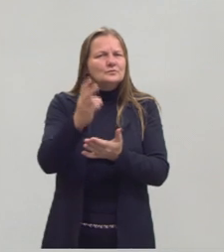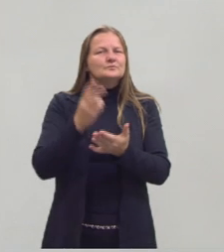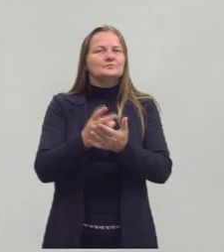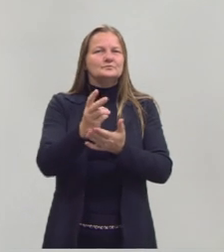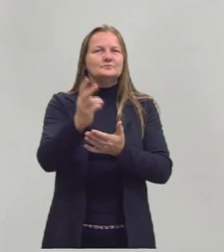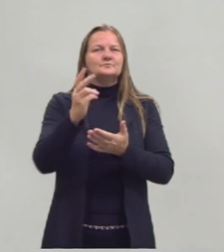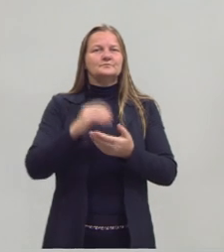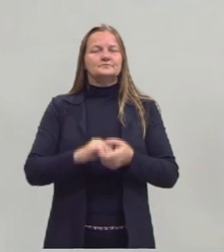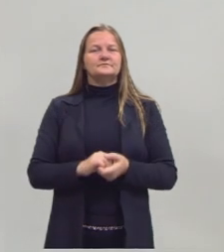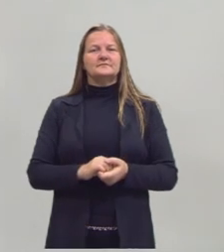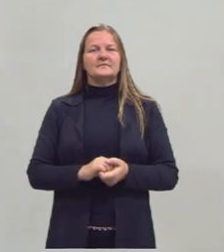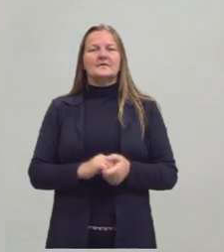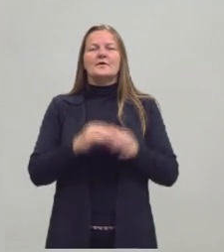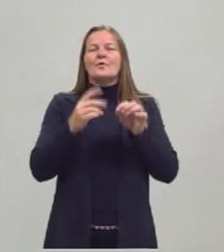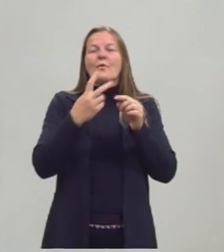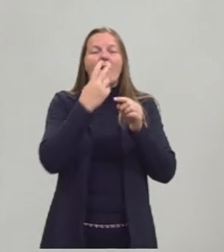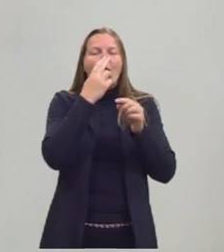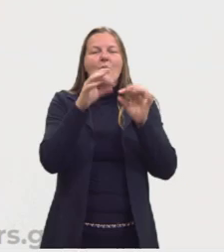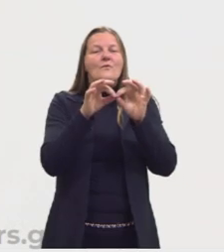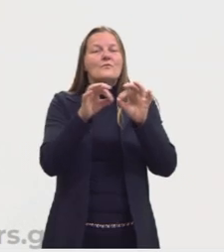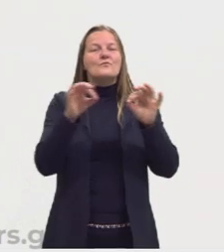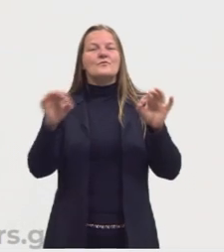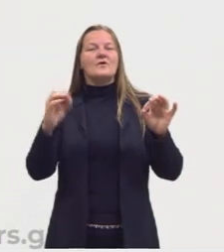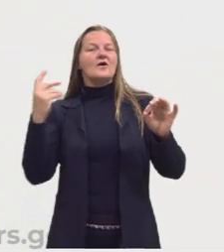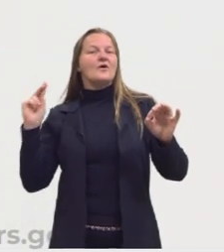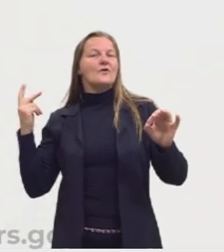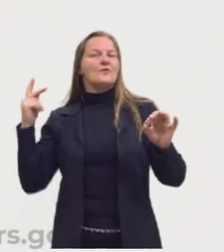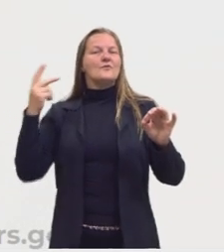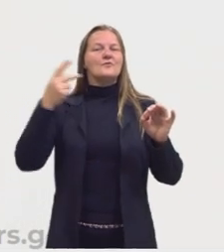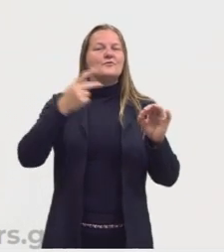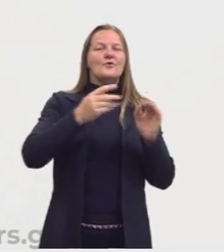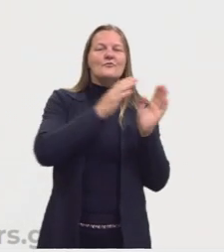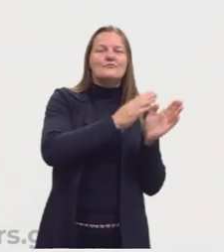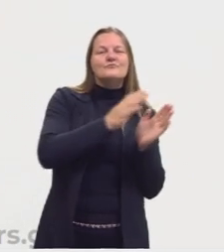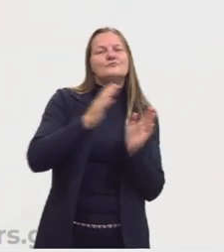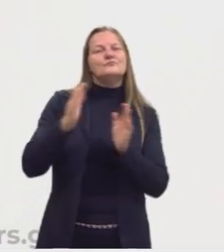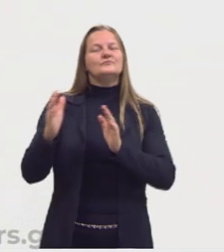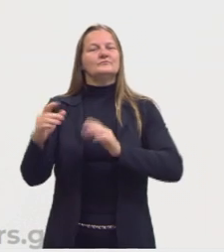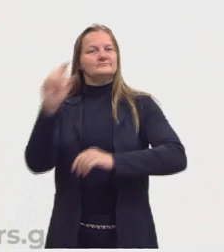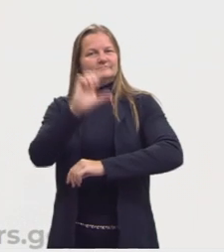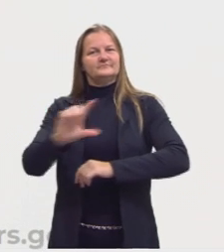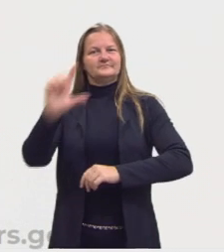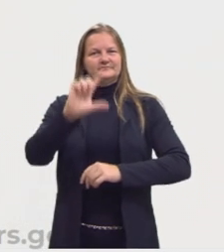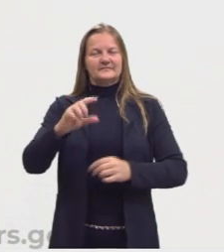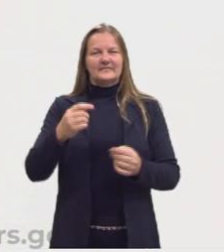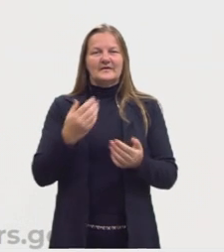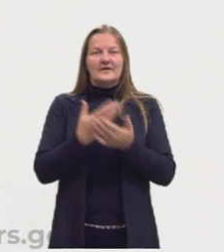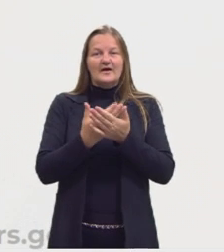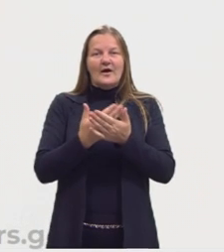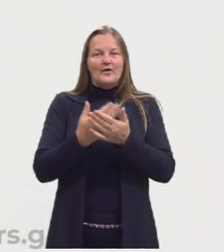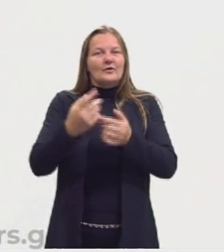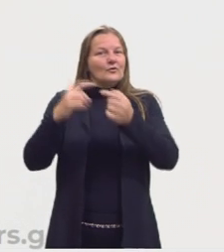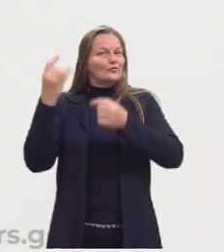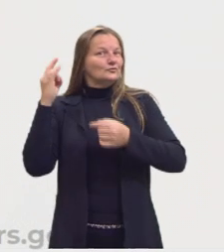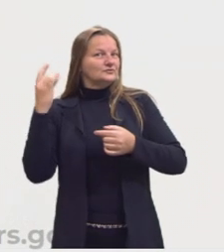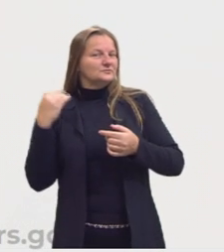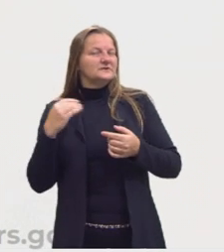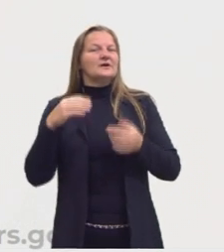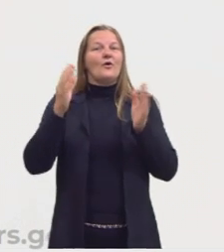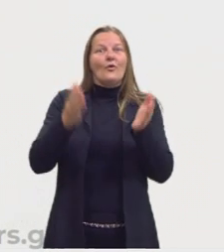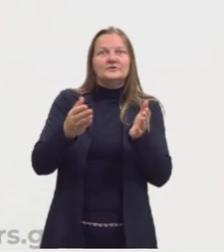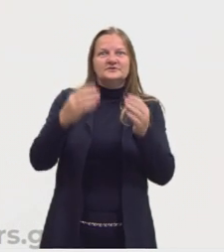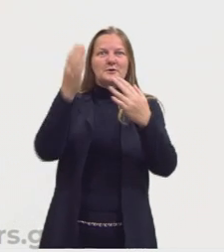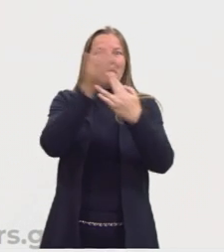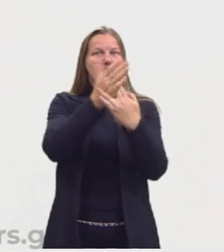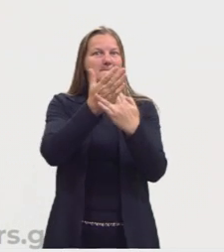nossa linha histórica da literatura. Na última aula nós vimos o quinhentismo e hoje nós veremos o